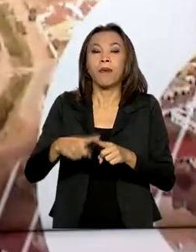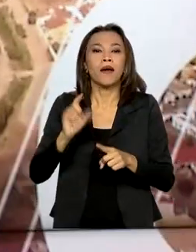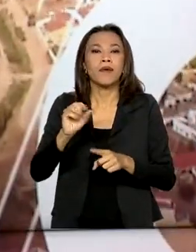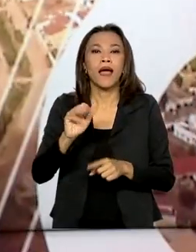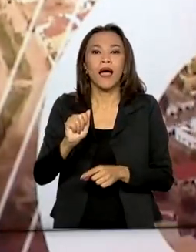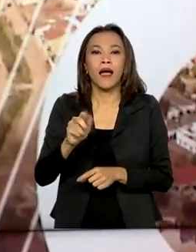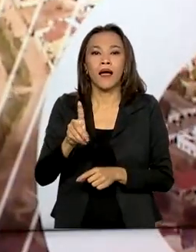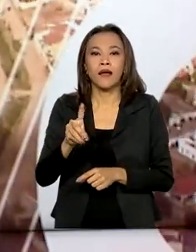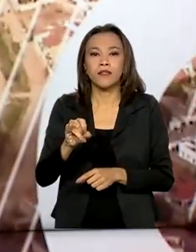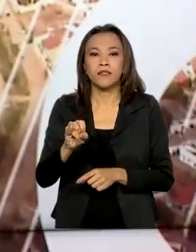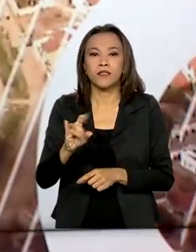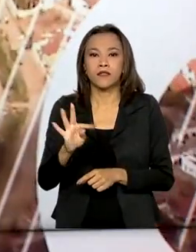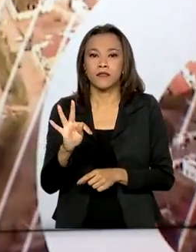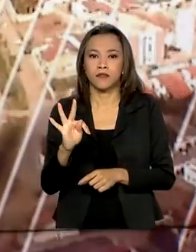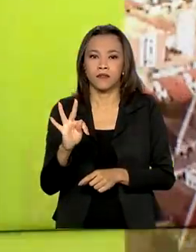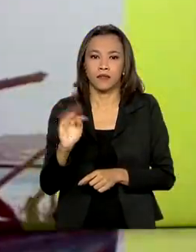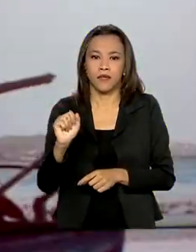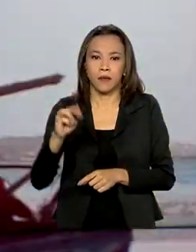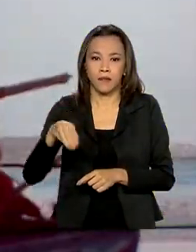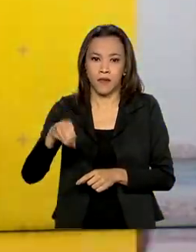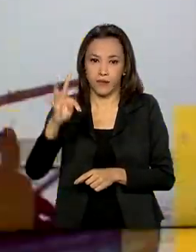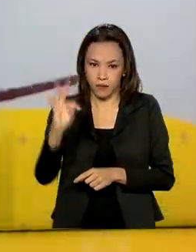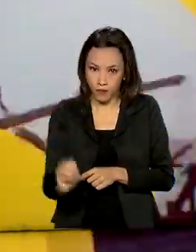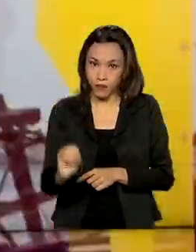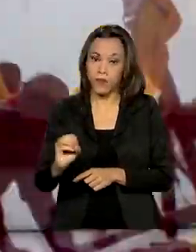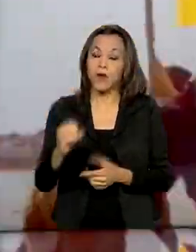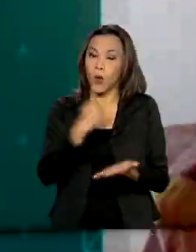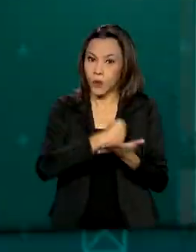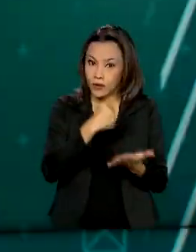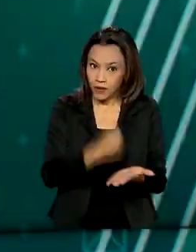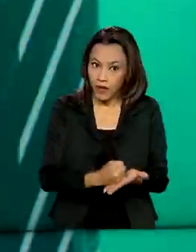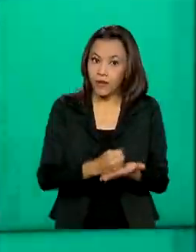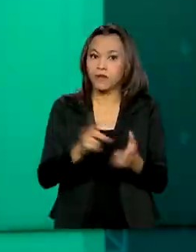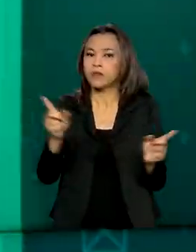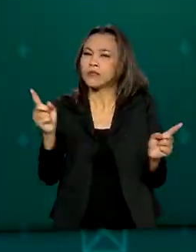pela internet. A prorrogação vale para contratos simplificados e não simplificados.